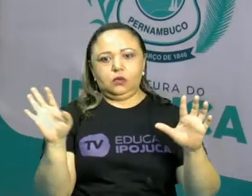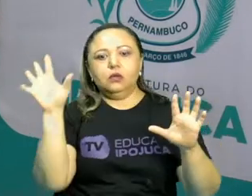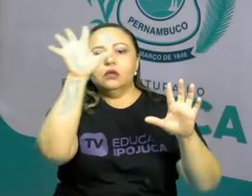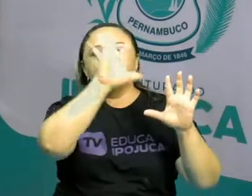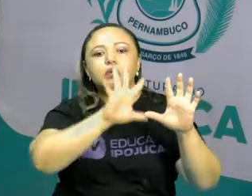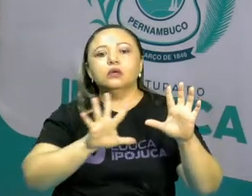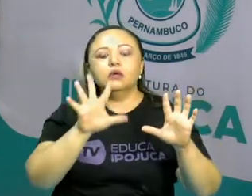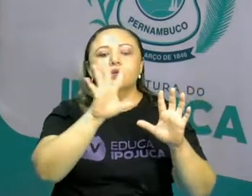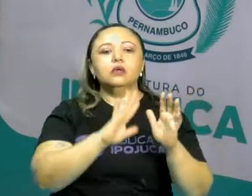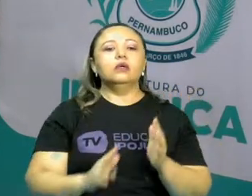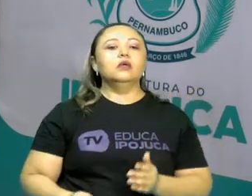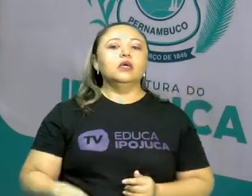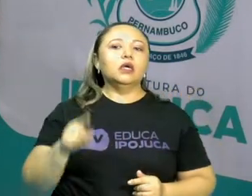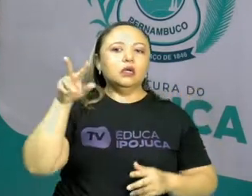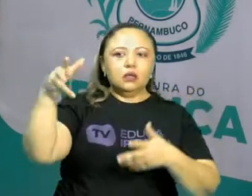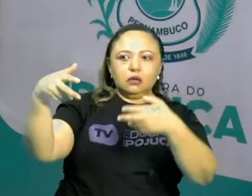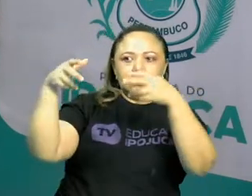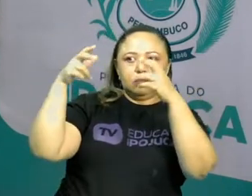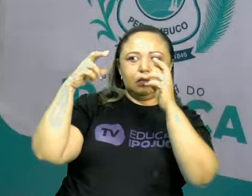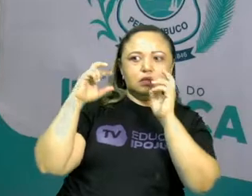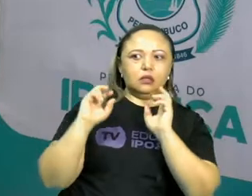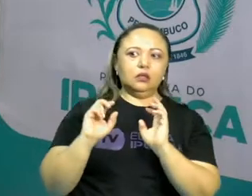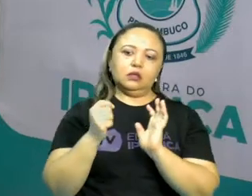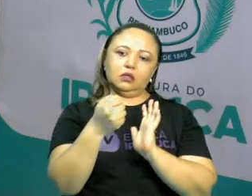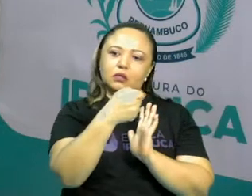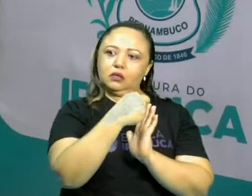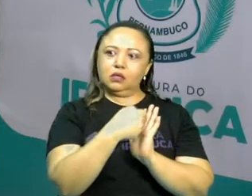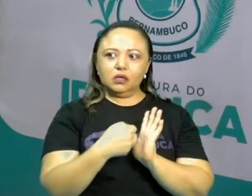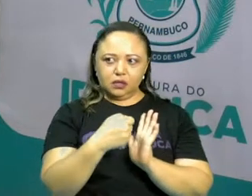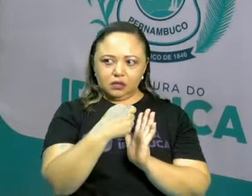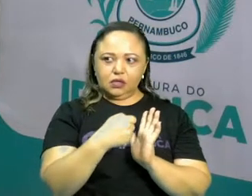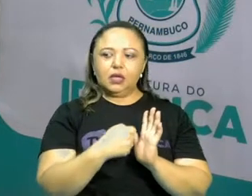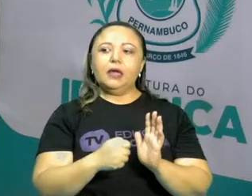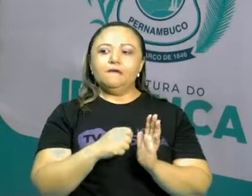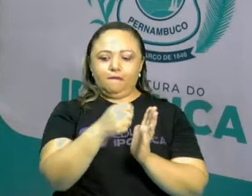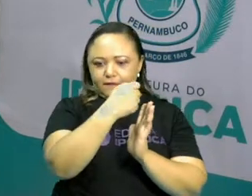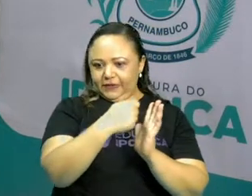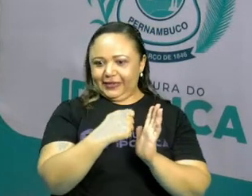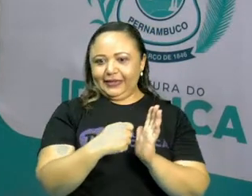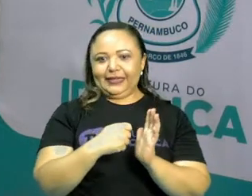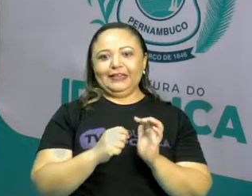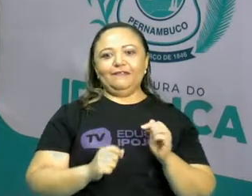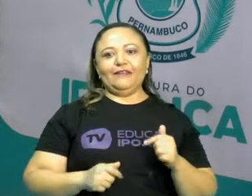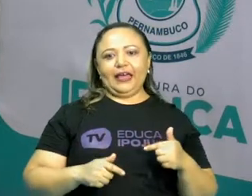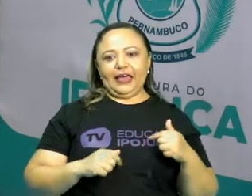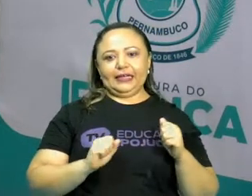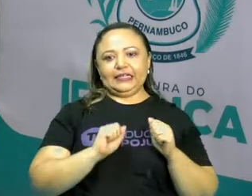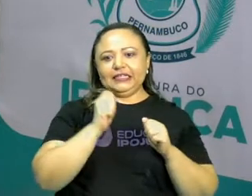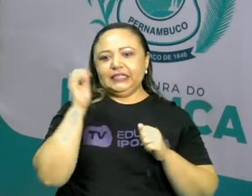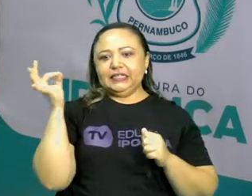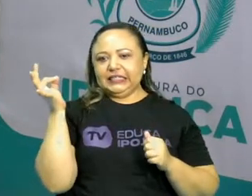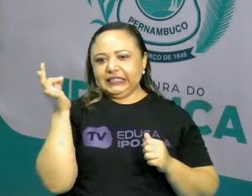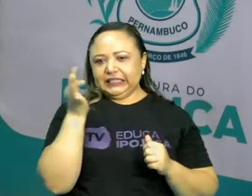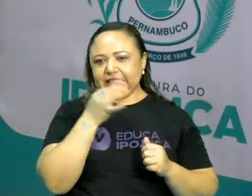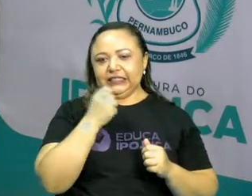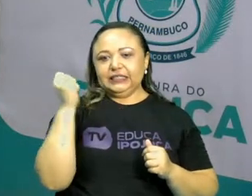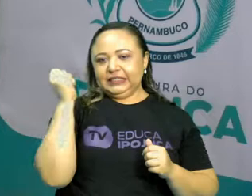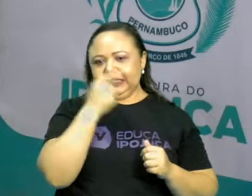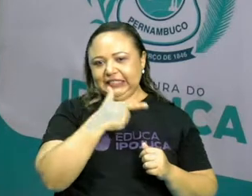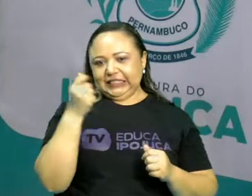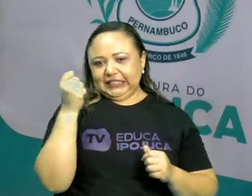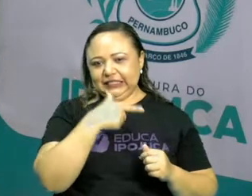notícias ele produz a sua charge, que geralmente vai trazer uma crítica ali, bem humorada,